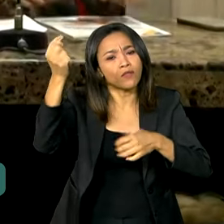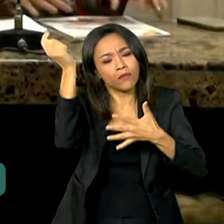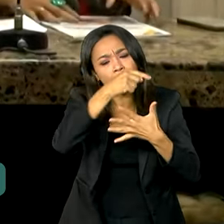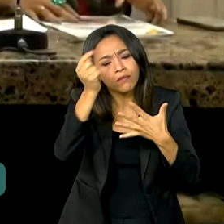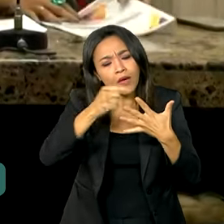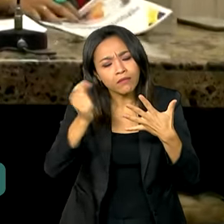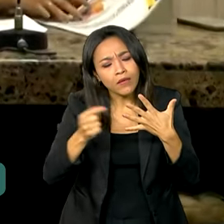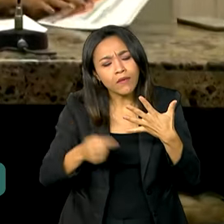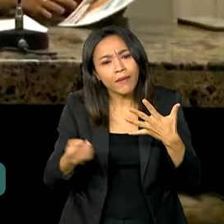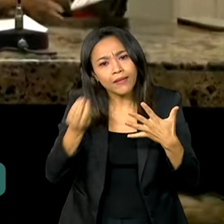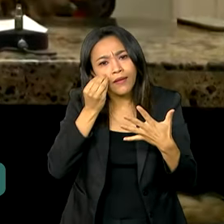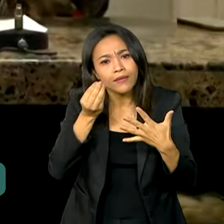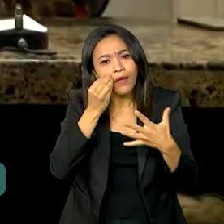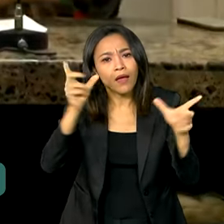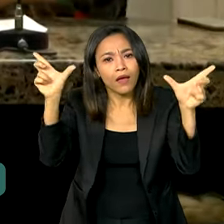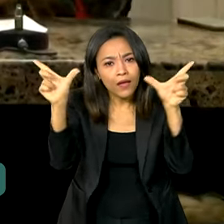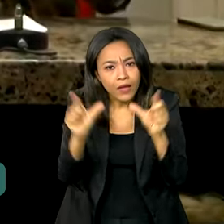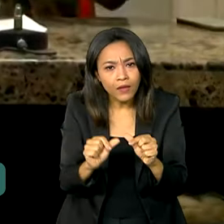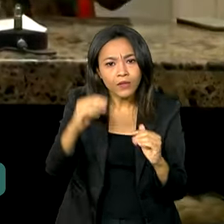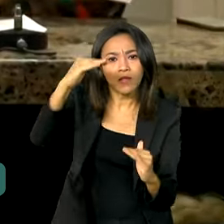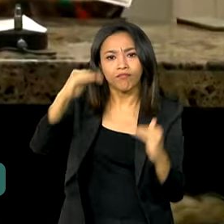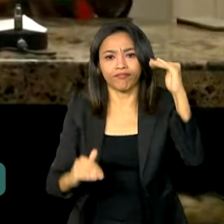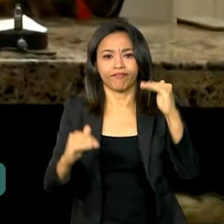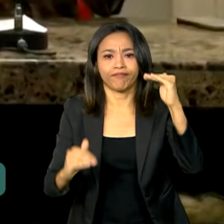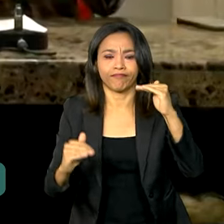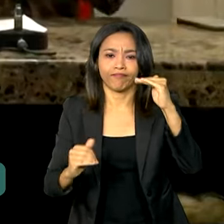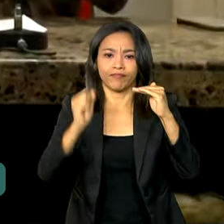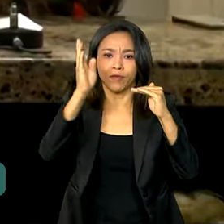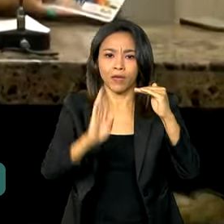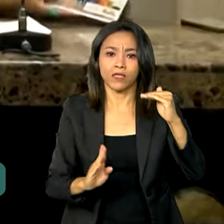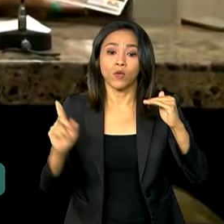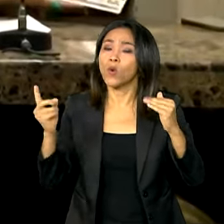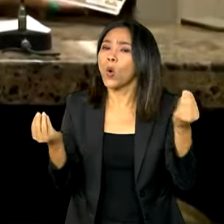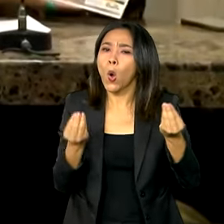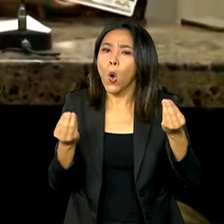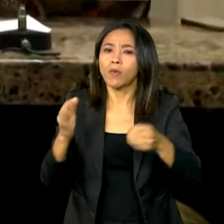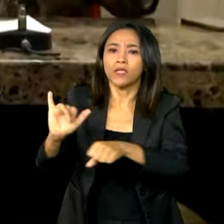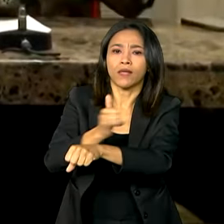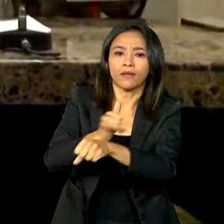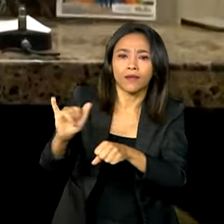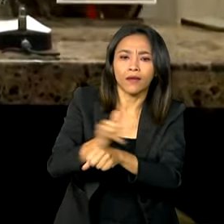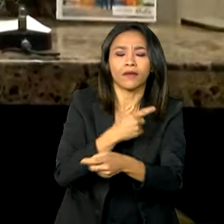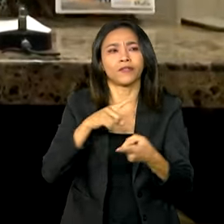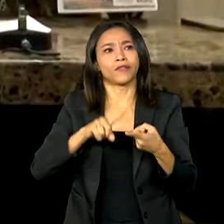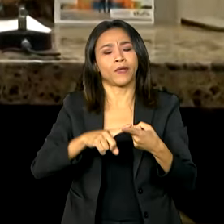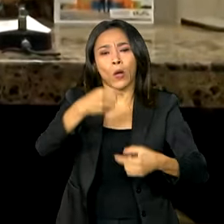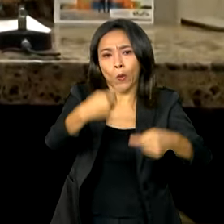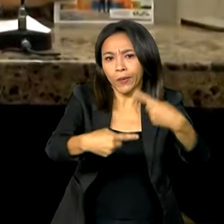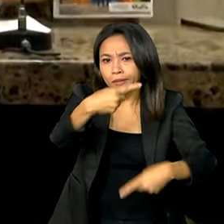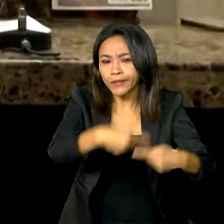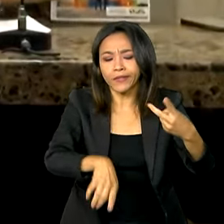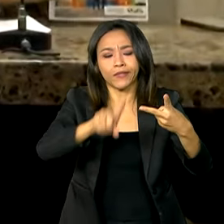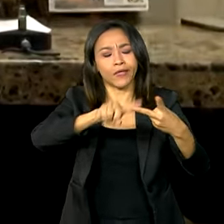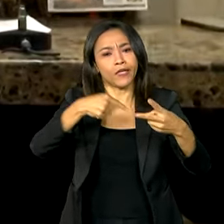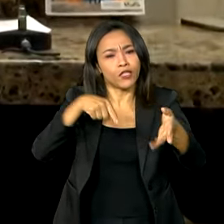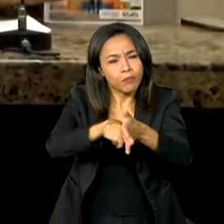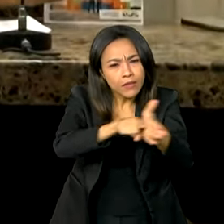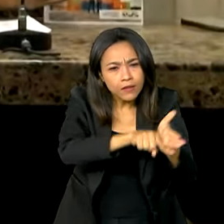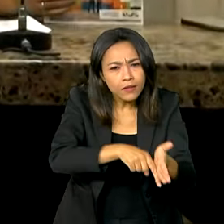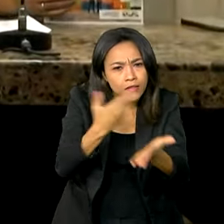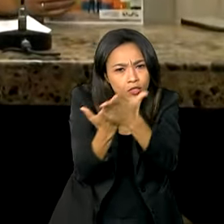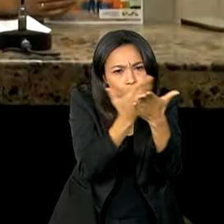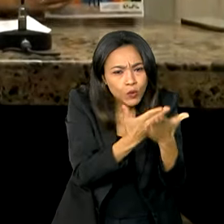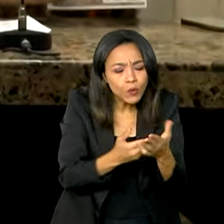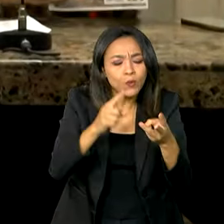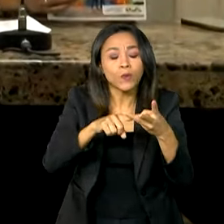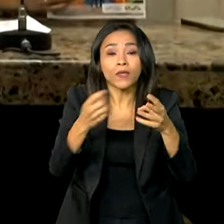desigualdades no país. Com políticas públicas, com atitudes concretas, desde um estudo até a recriação